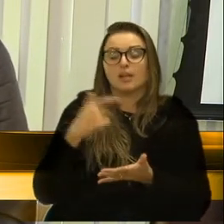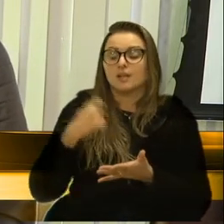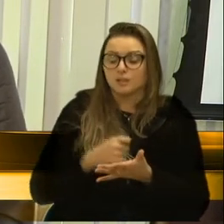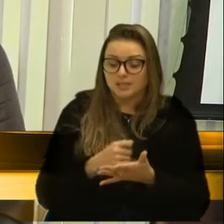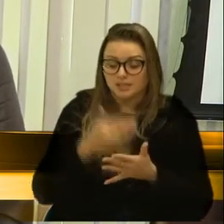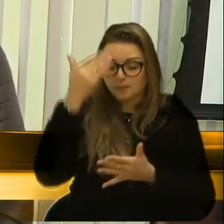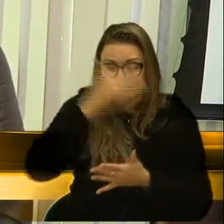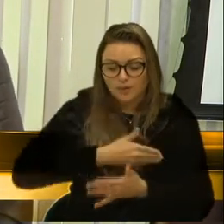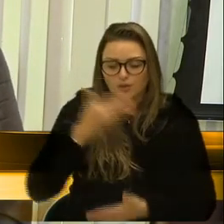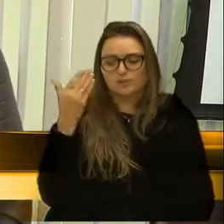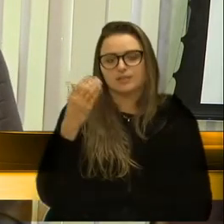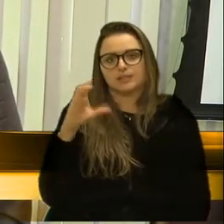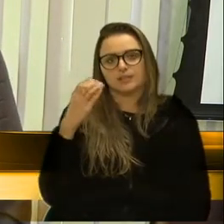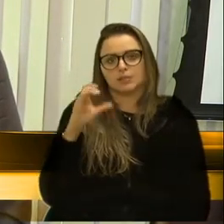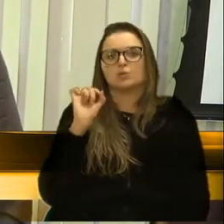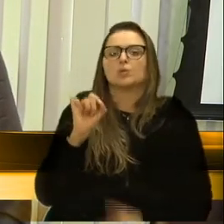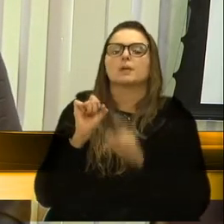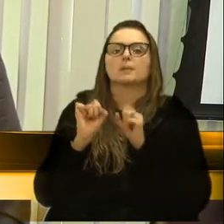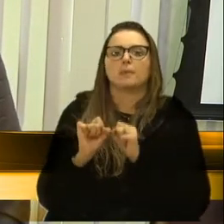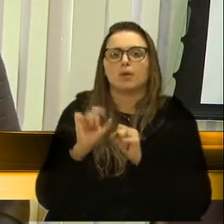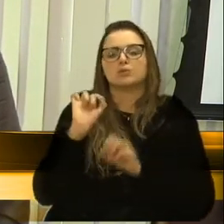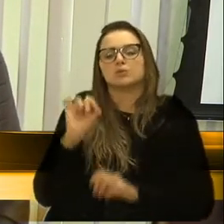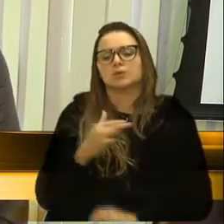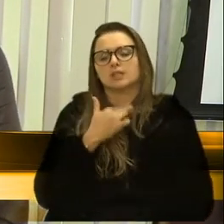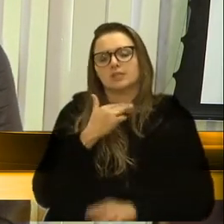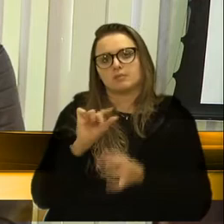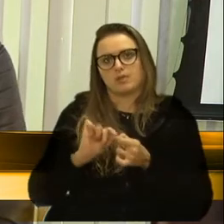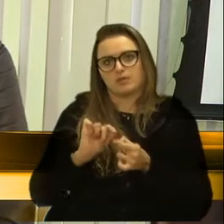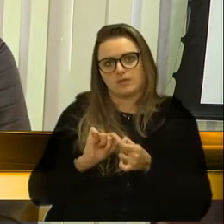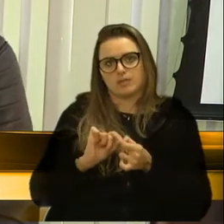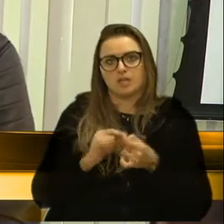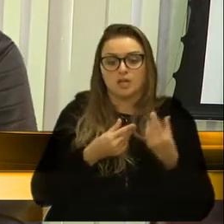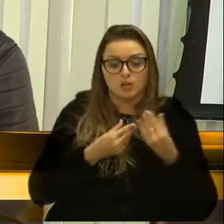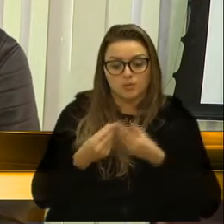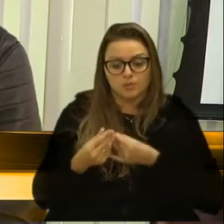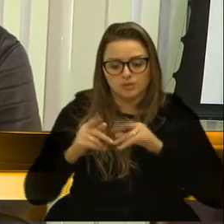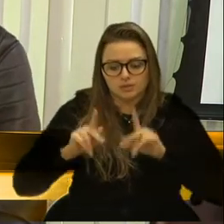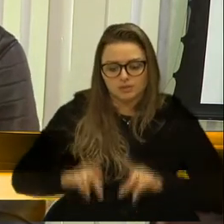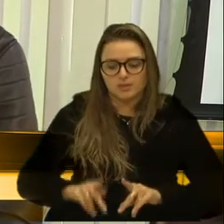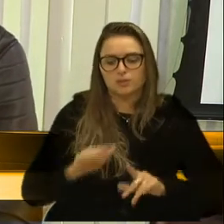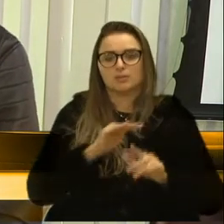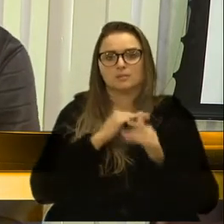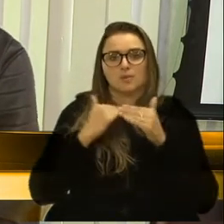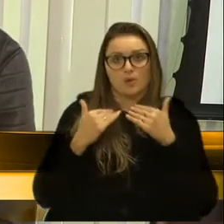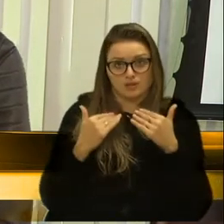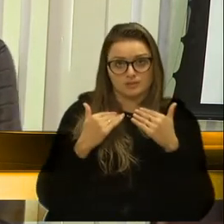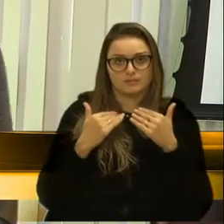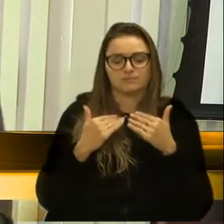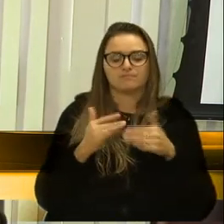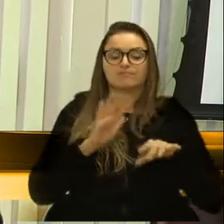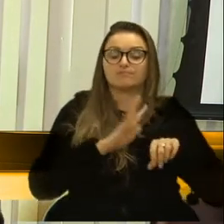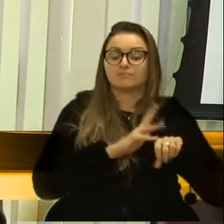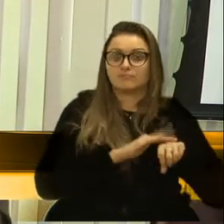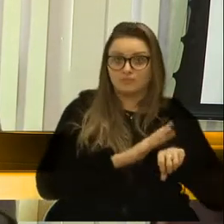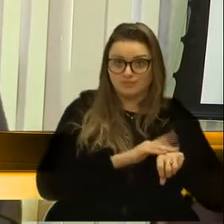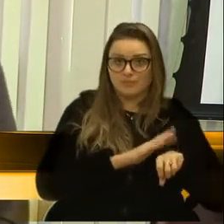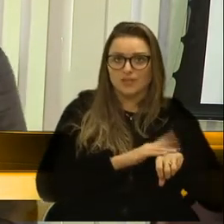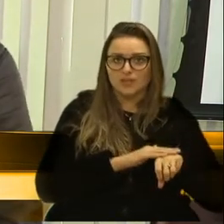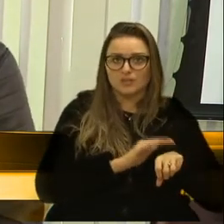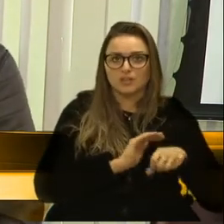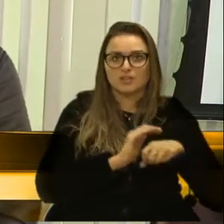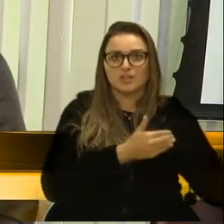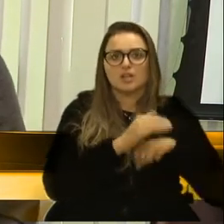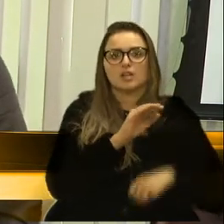cientificamente no que se pode fazer. Porque até agora, muita gente, todos nós temos perdido. E essa doença é COVID